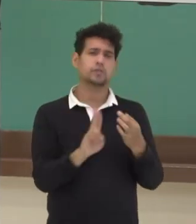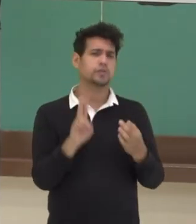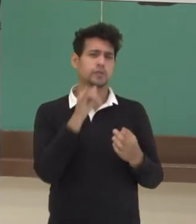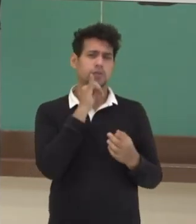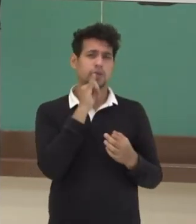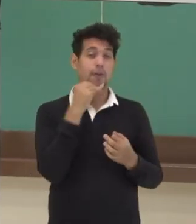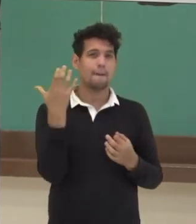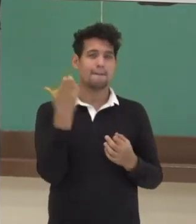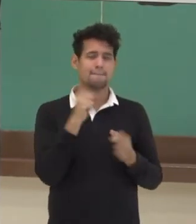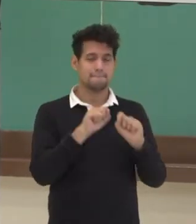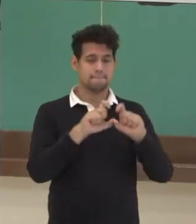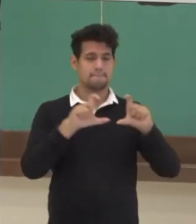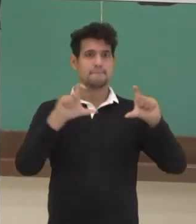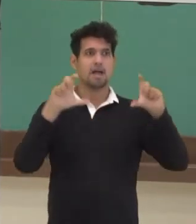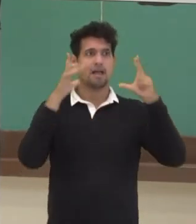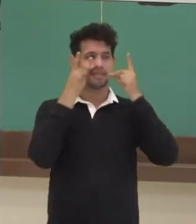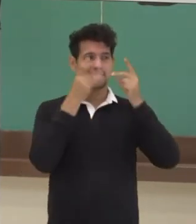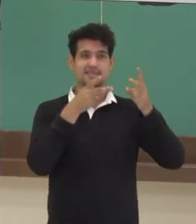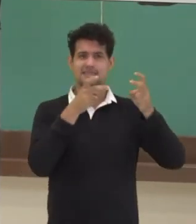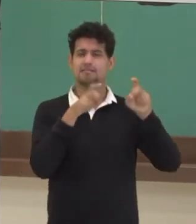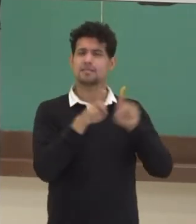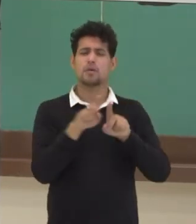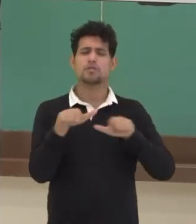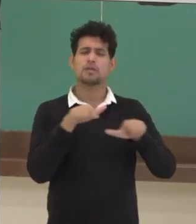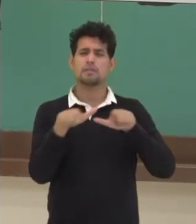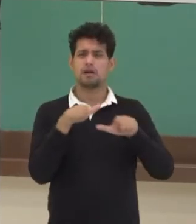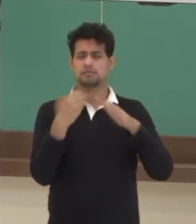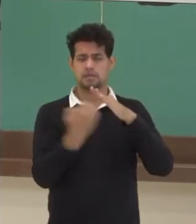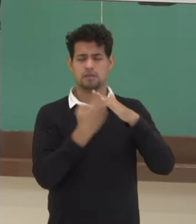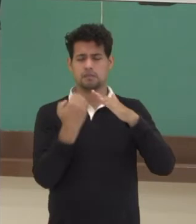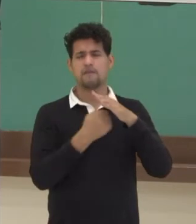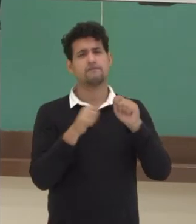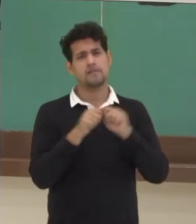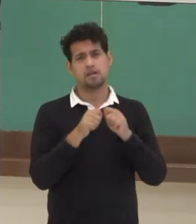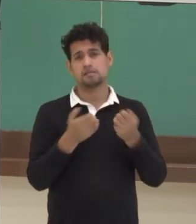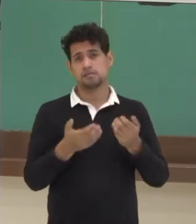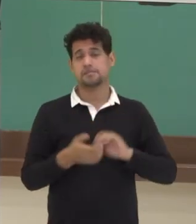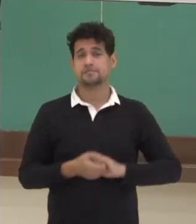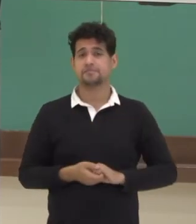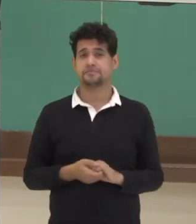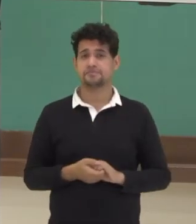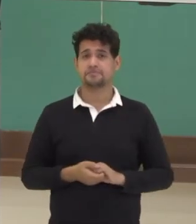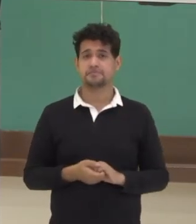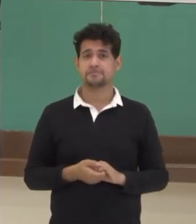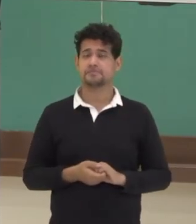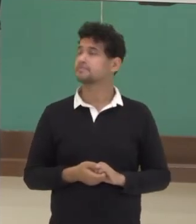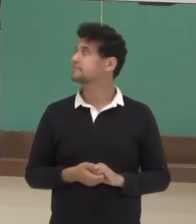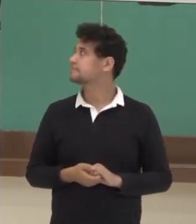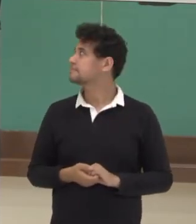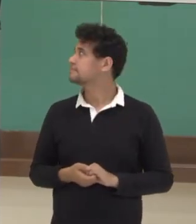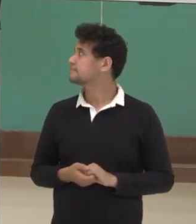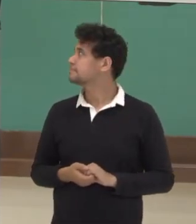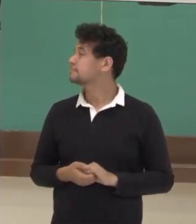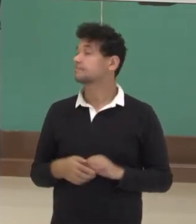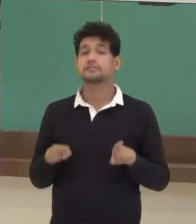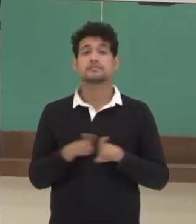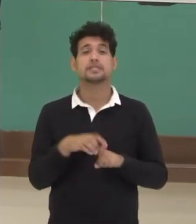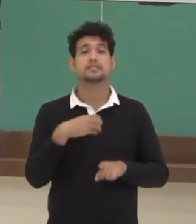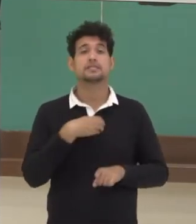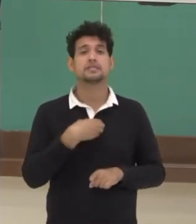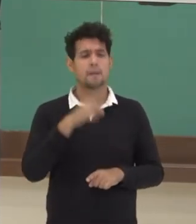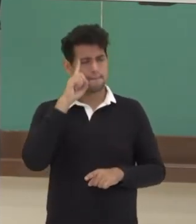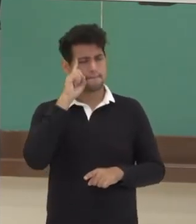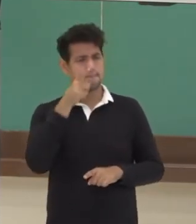em branco para chamar a atenção os serviços que a empresa vai oferecer. O modo imperativo é